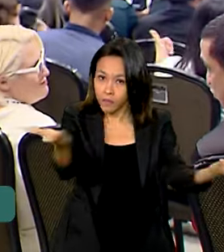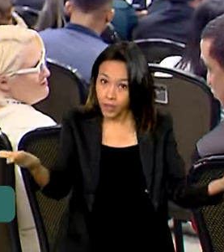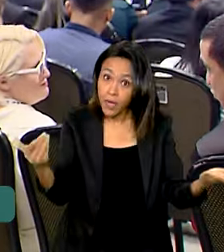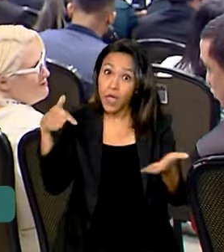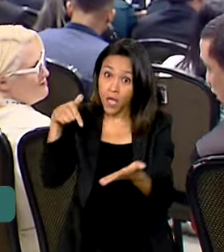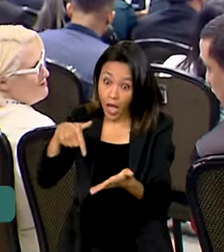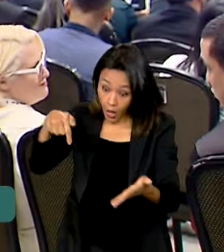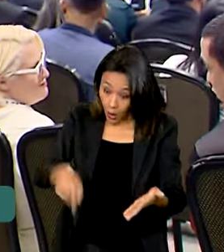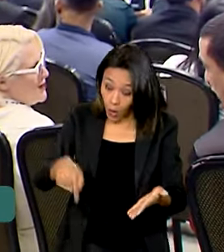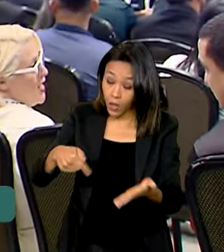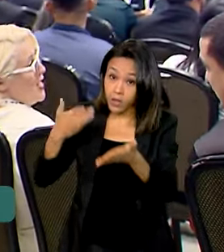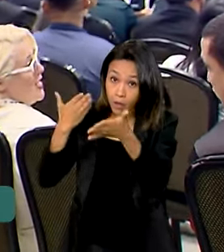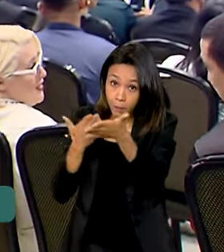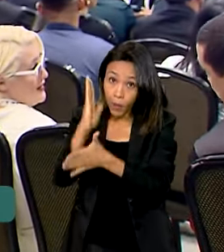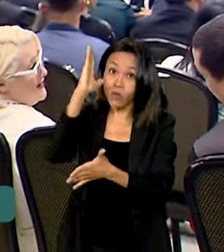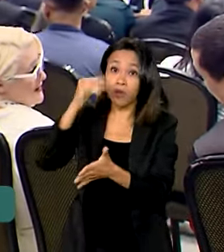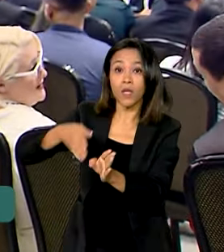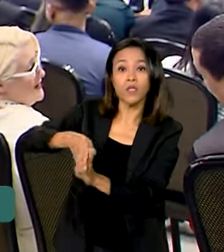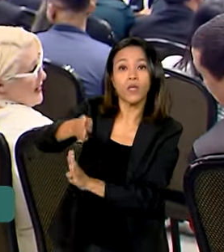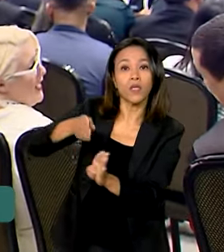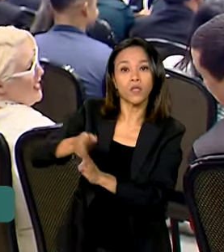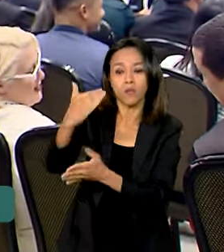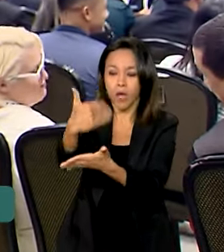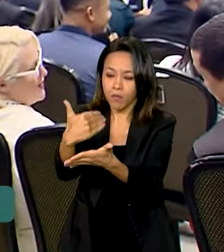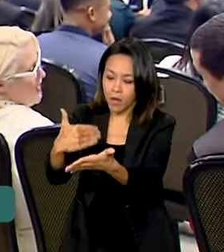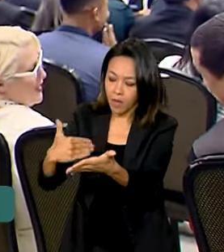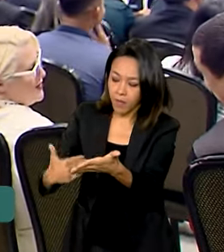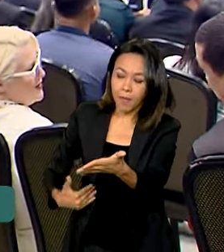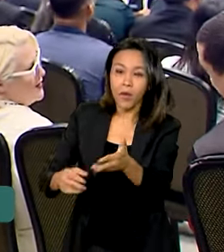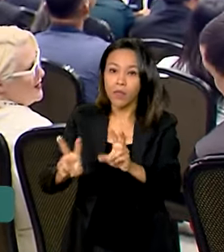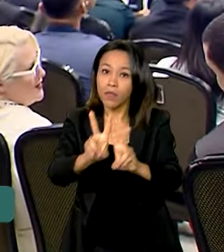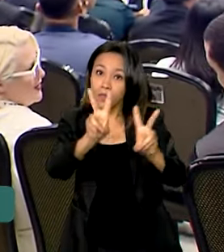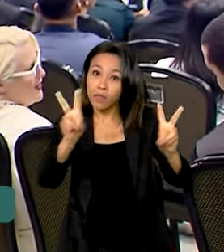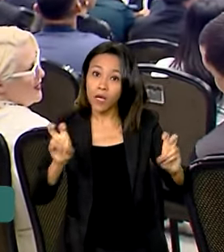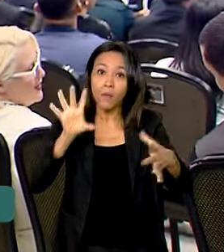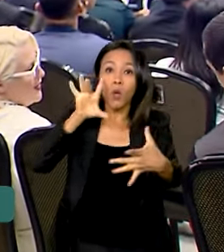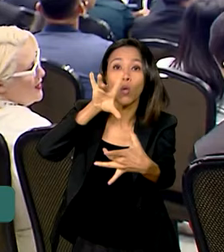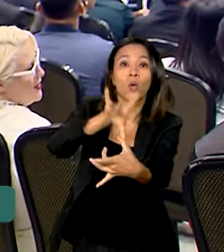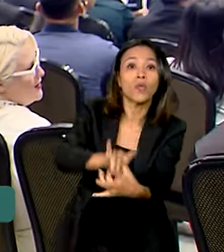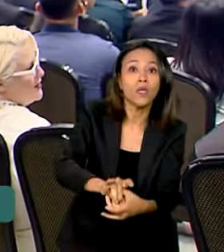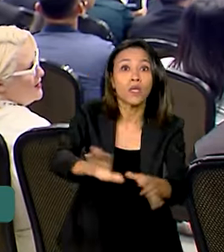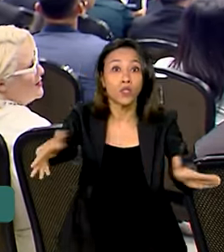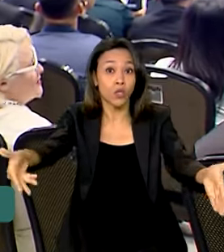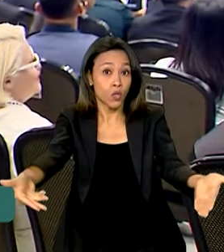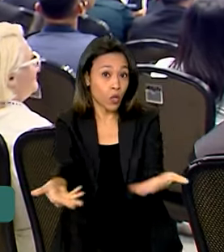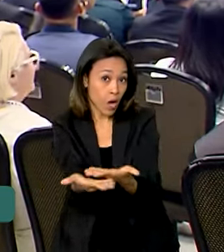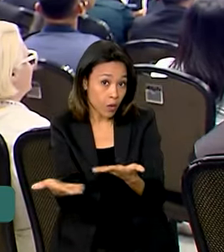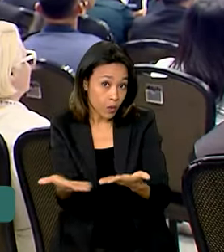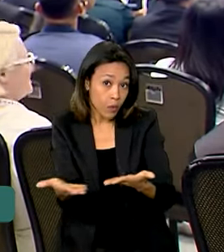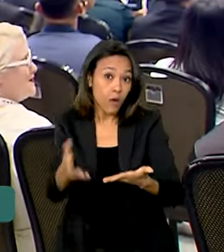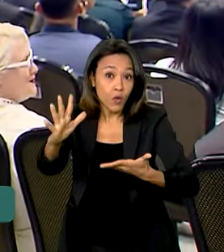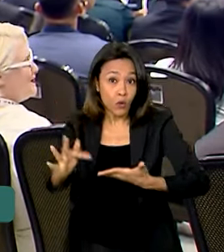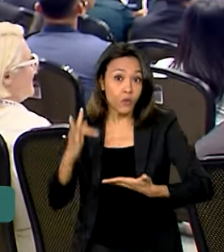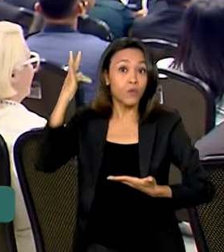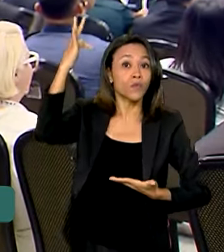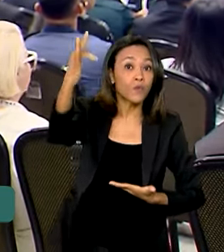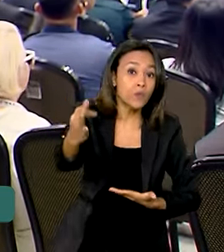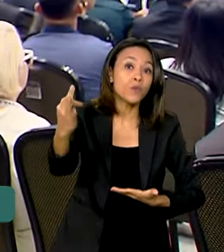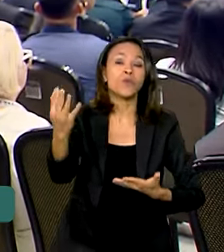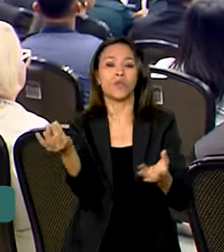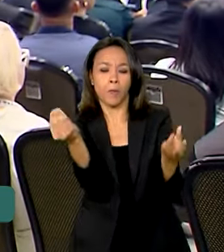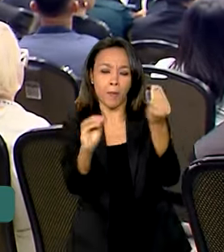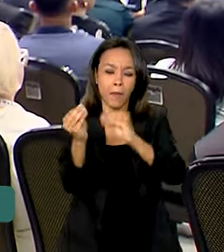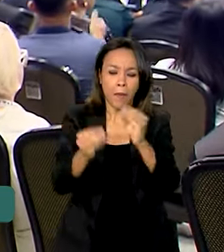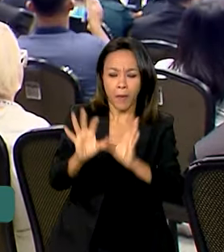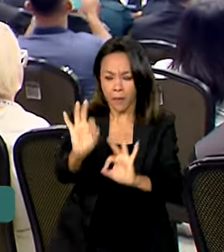aprovando agora essas recomendações. Com o tema Cenário Atual e Futuro na Implementação dos Direitos da Pessoa com